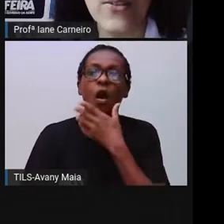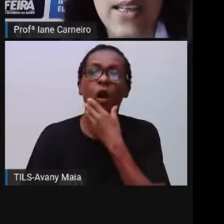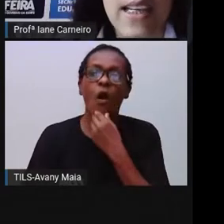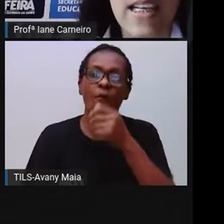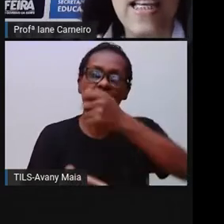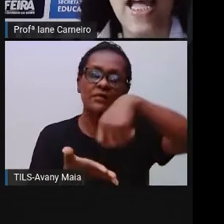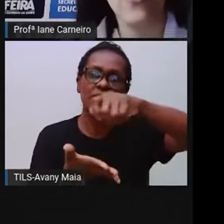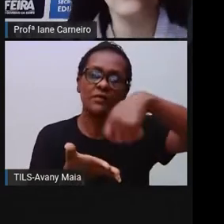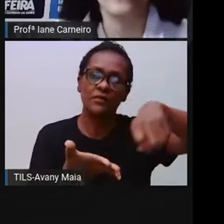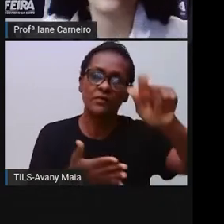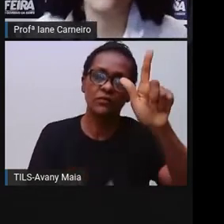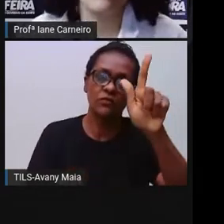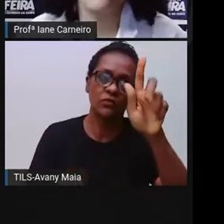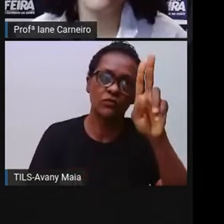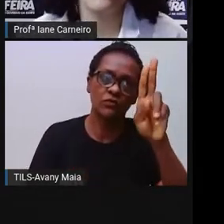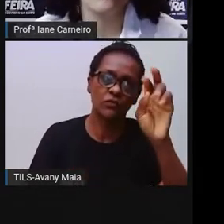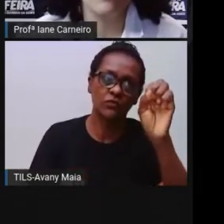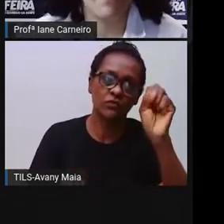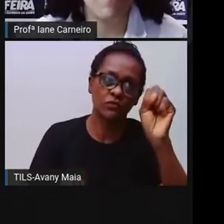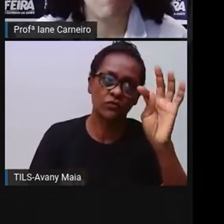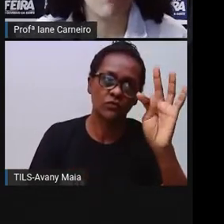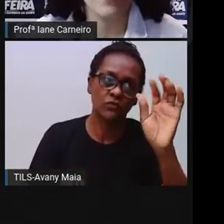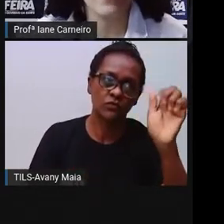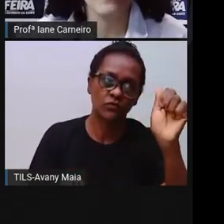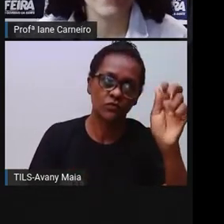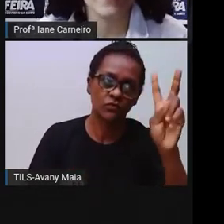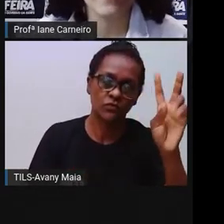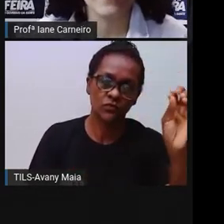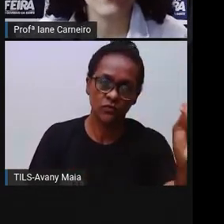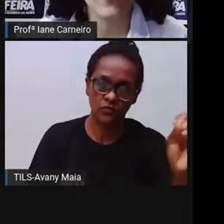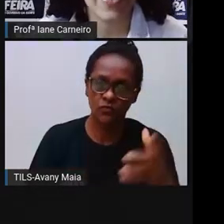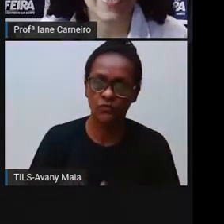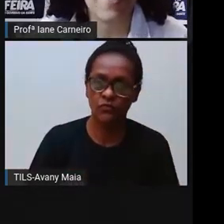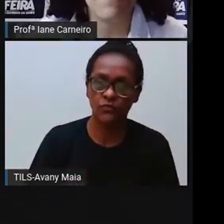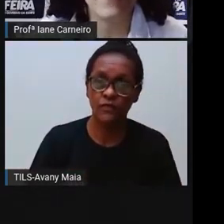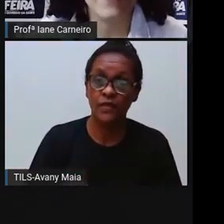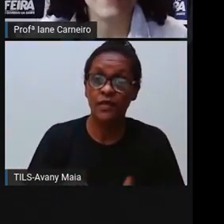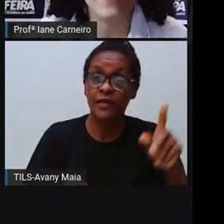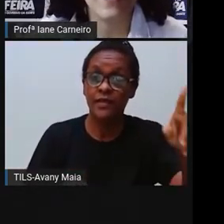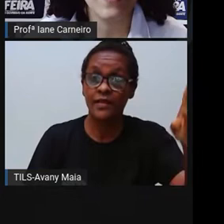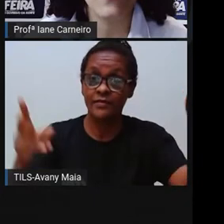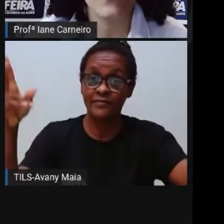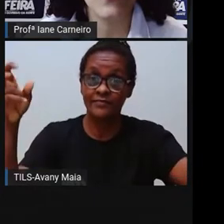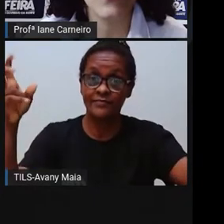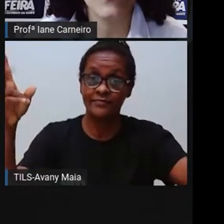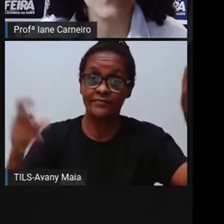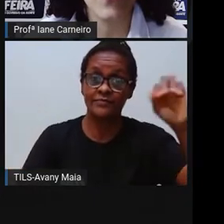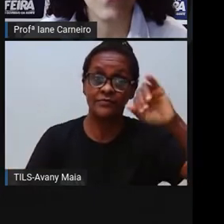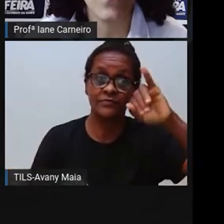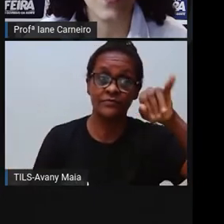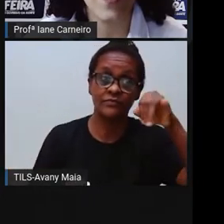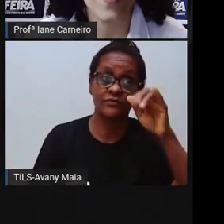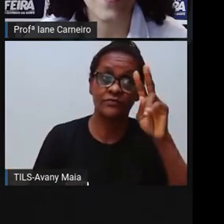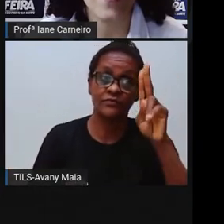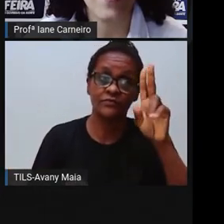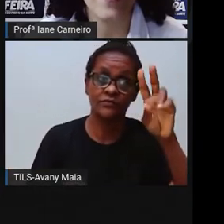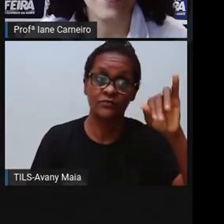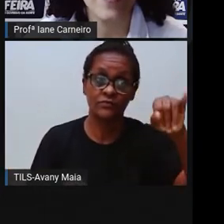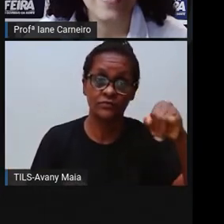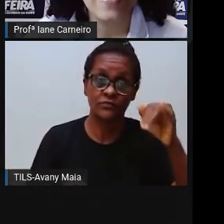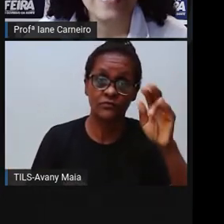certo? E a ilustração de Jujuba. Olha que interessante a capa desse livro. Olha,